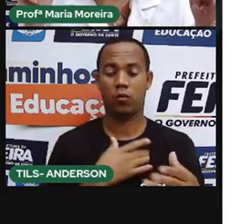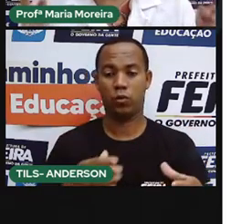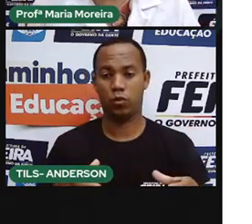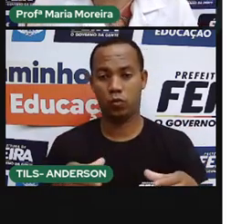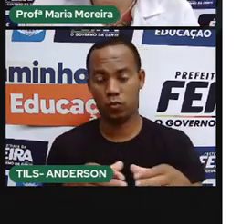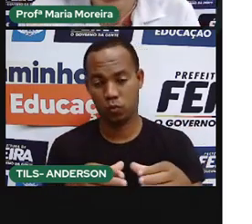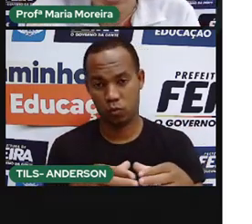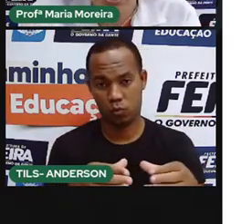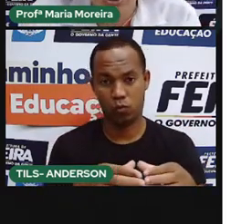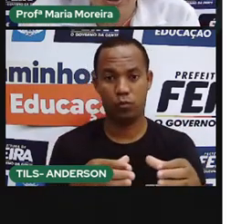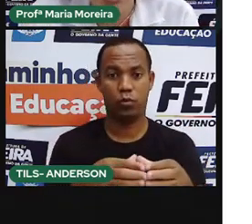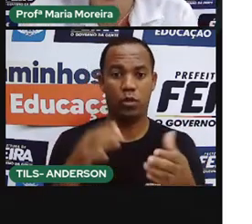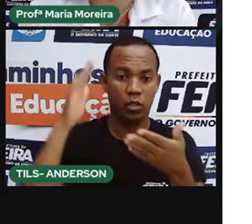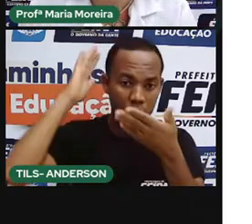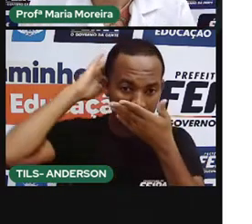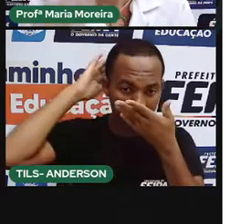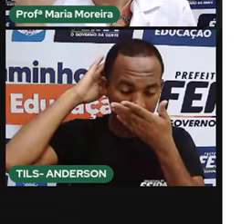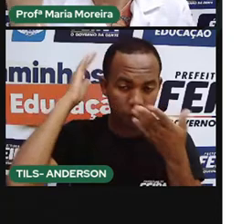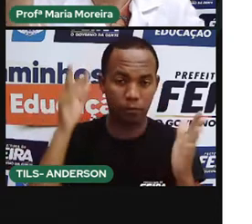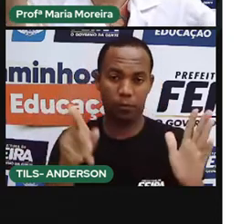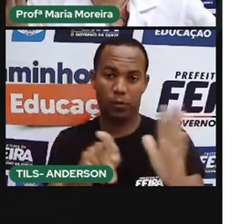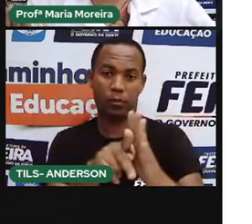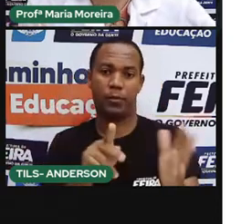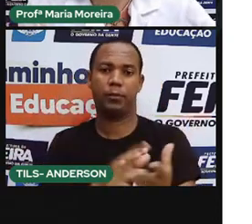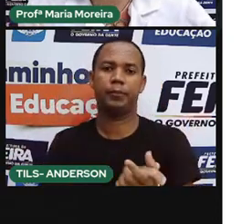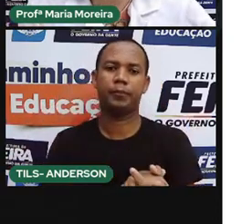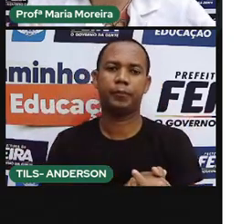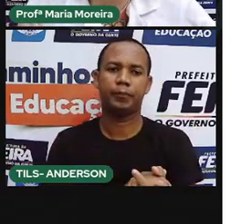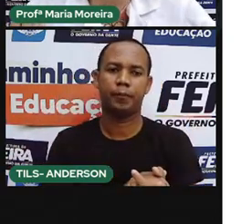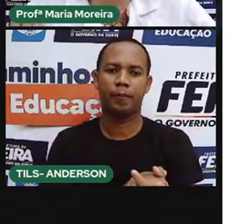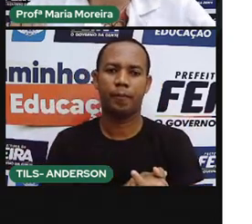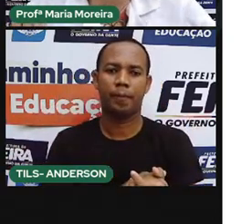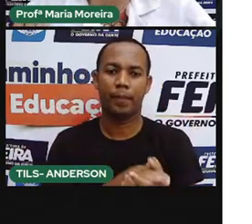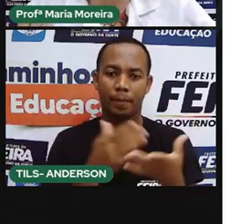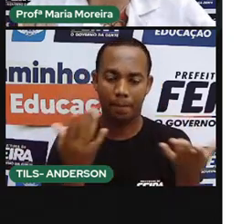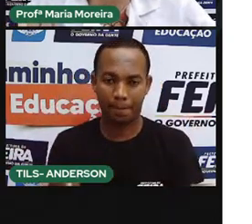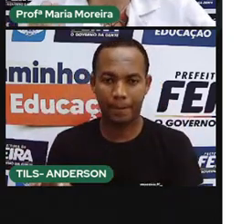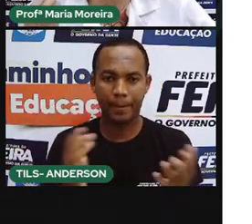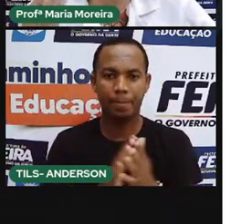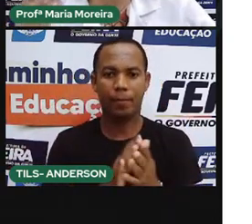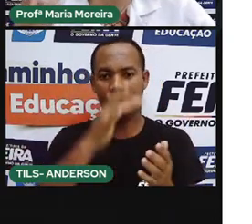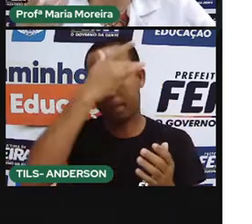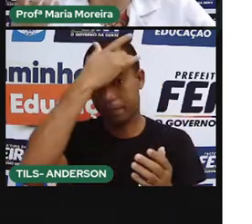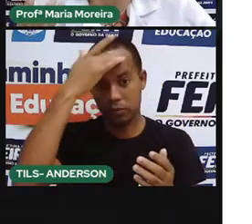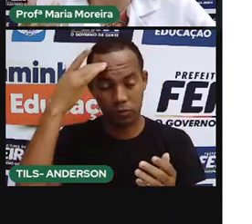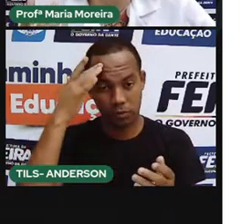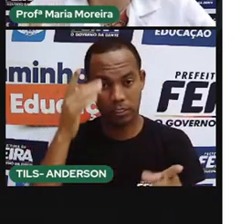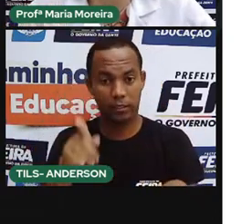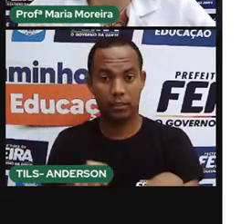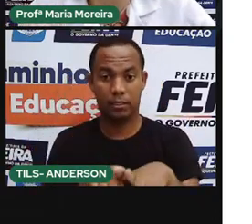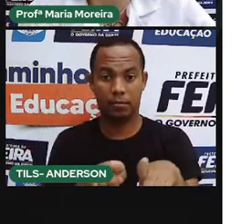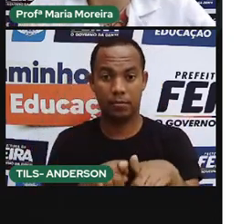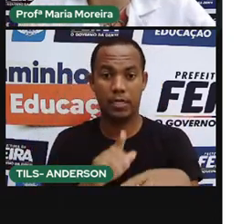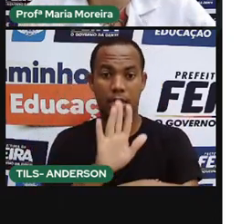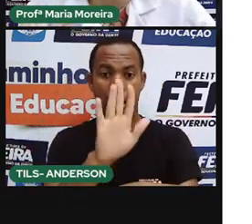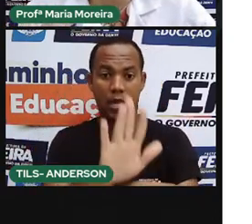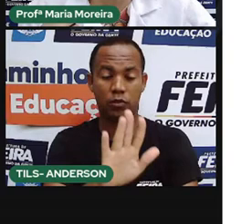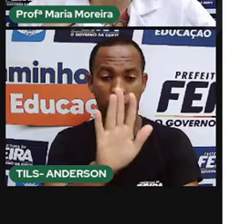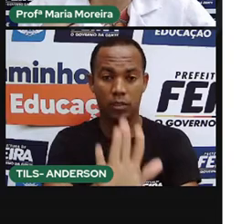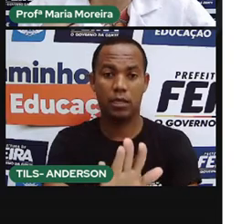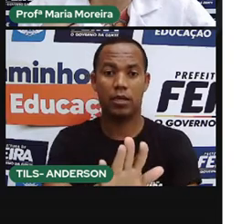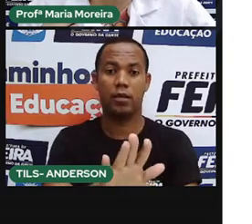entre as, que é essa questão de religião. Bom, e é o quê? É essa pessoa que também vai ajudar as pessoas